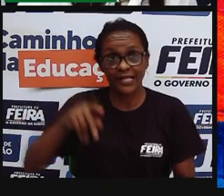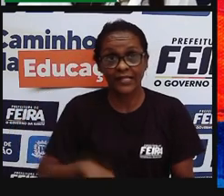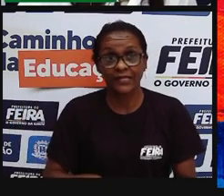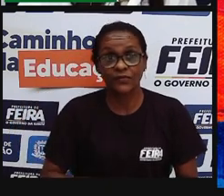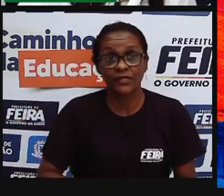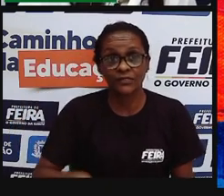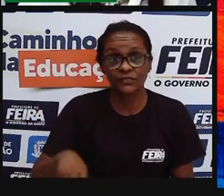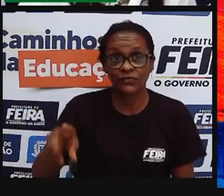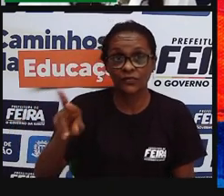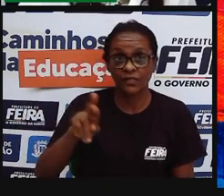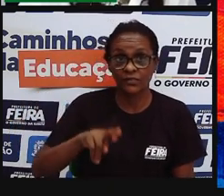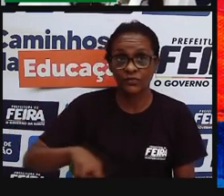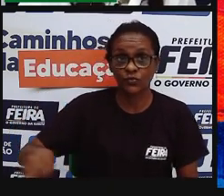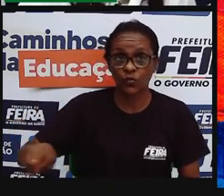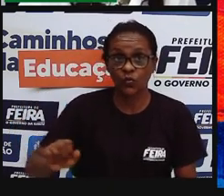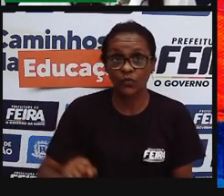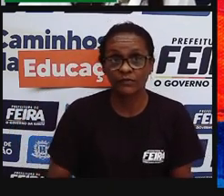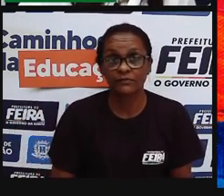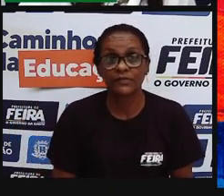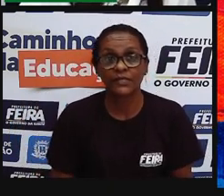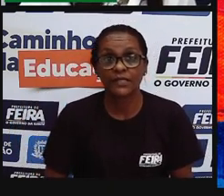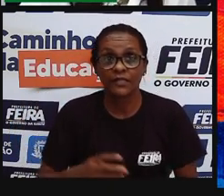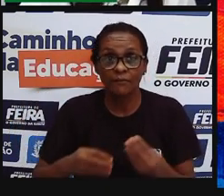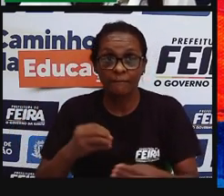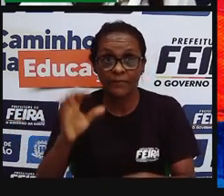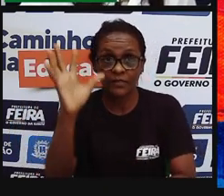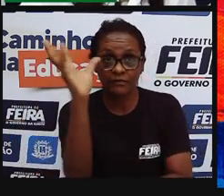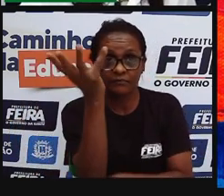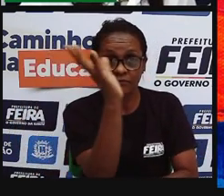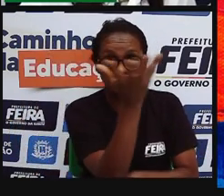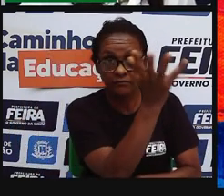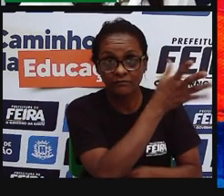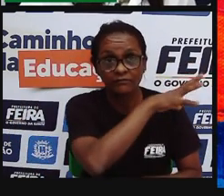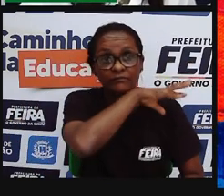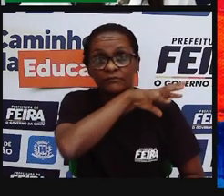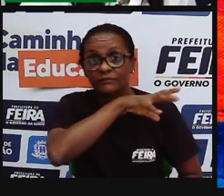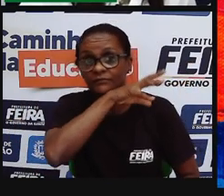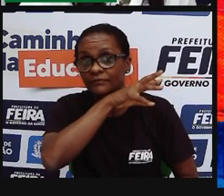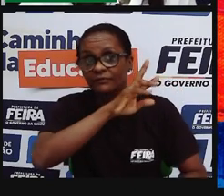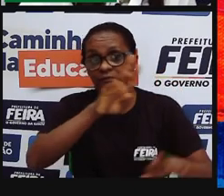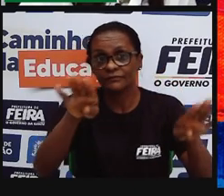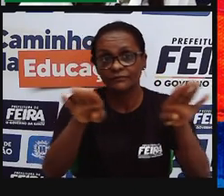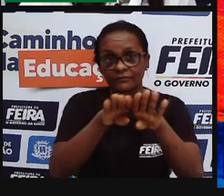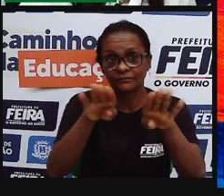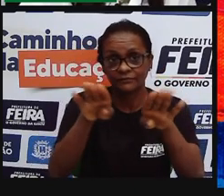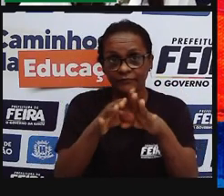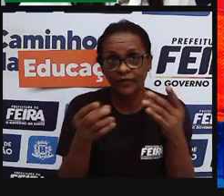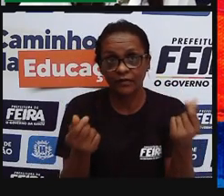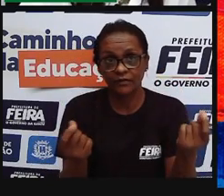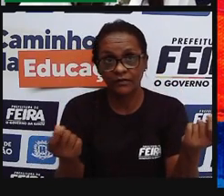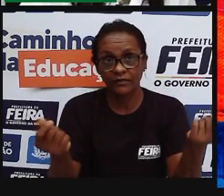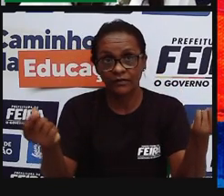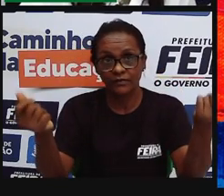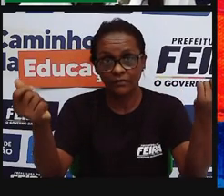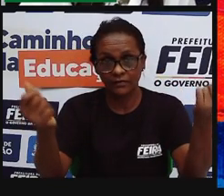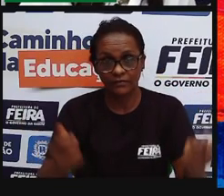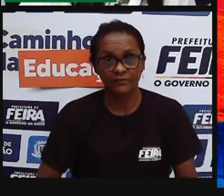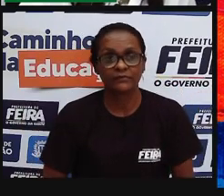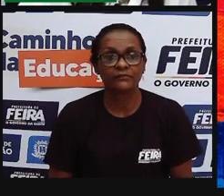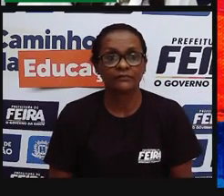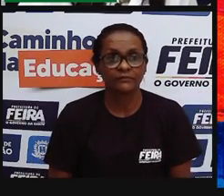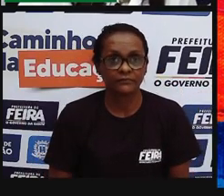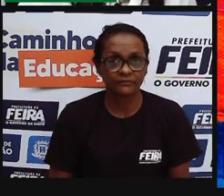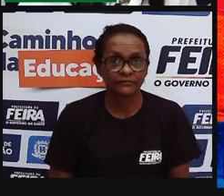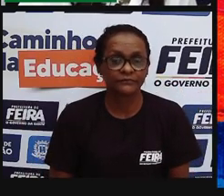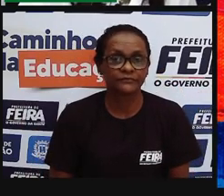Sul, tem grande diversidade de plantas e animais também, tem uma riqueza muito grande de biodiversidade.